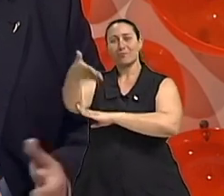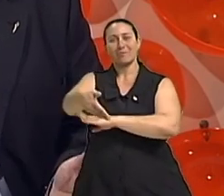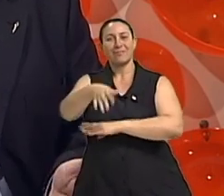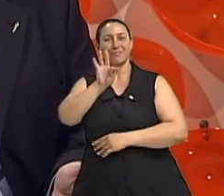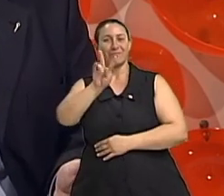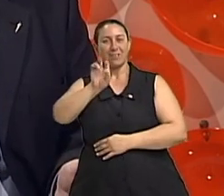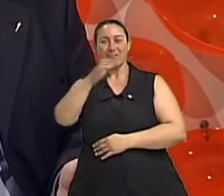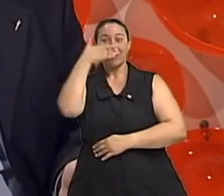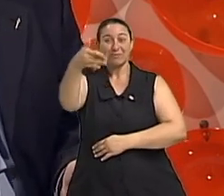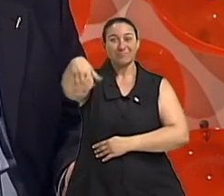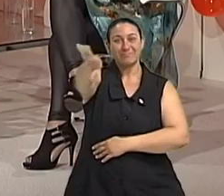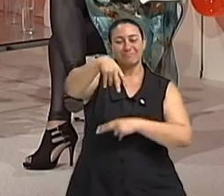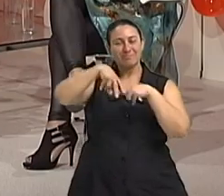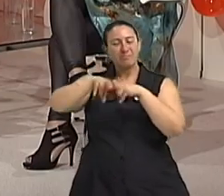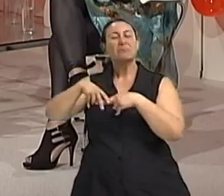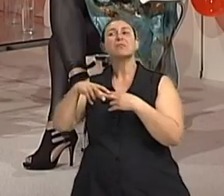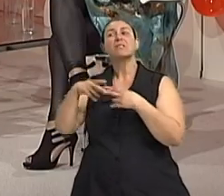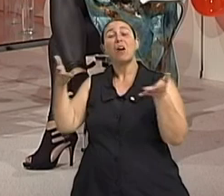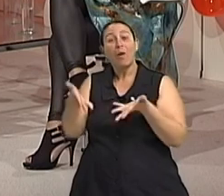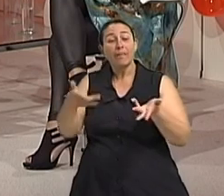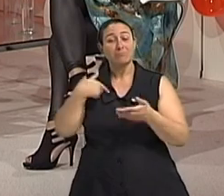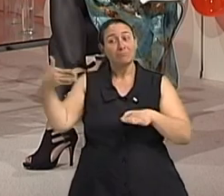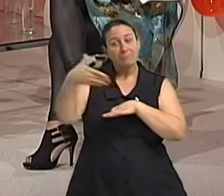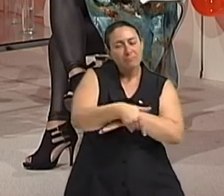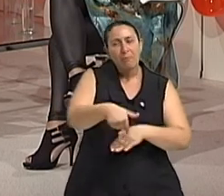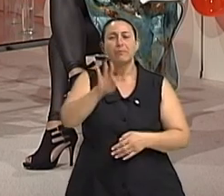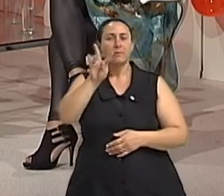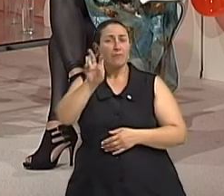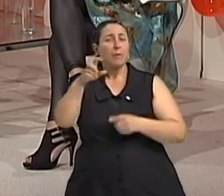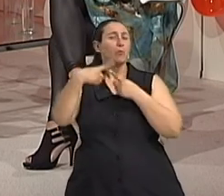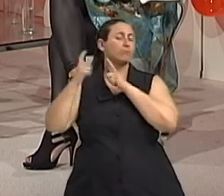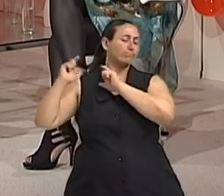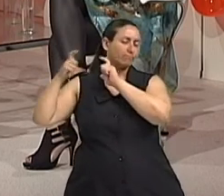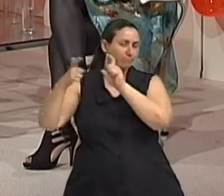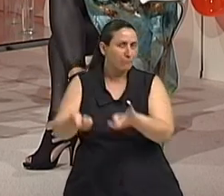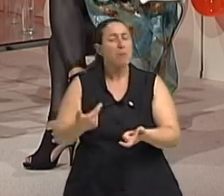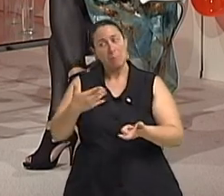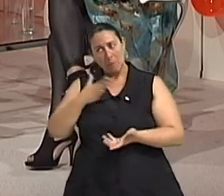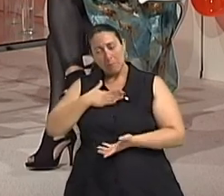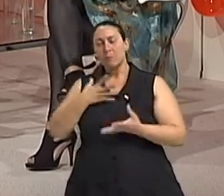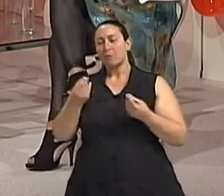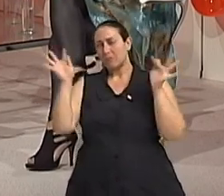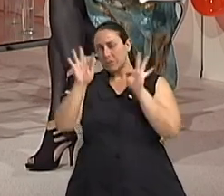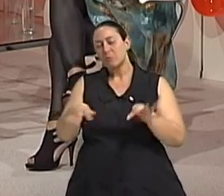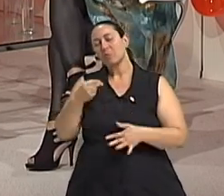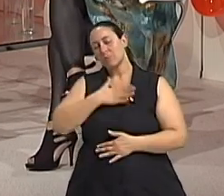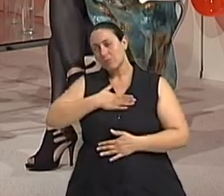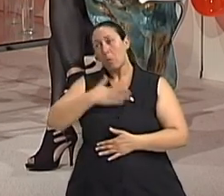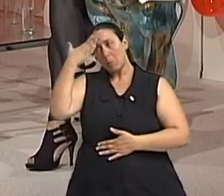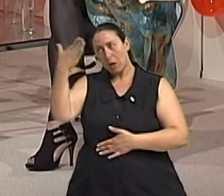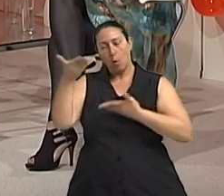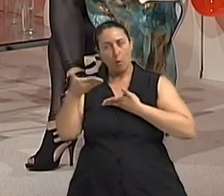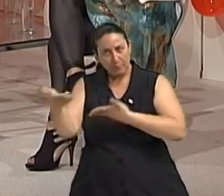participar de um programa de uma instituição tão tradicional aqui como a TV. É, muitos anos aqui, né? Muito obrigado pelo